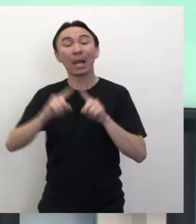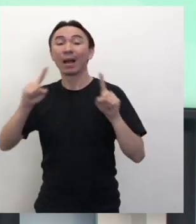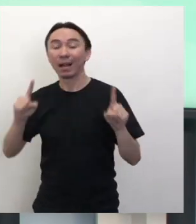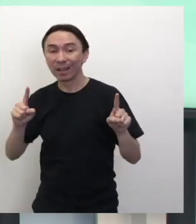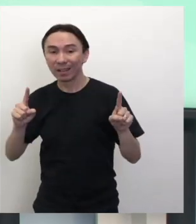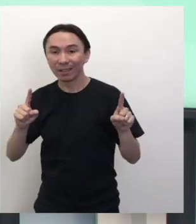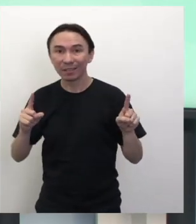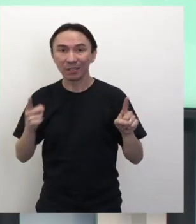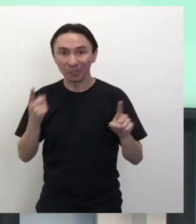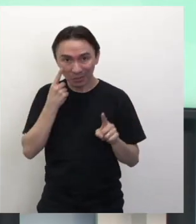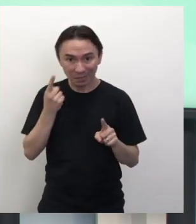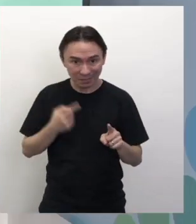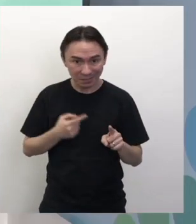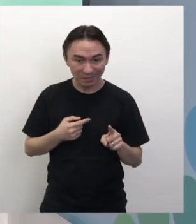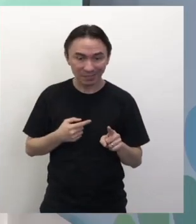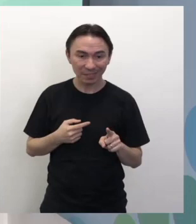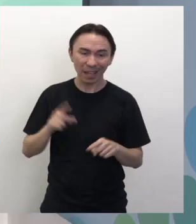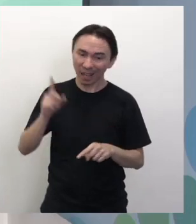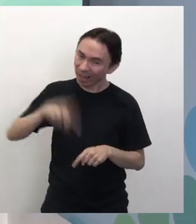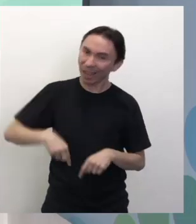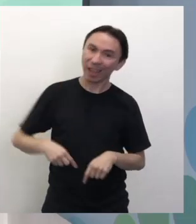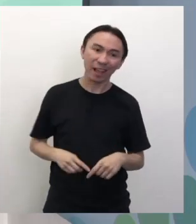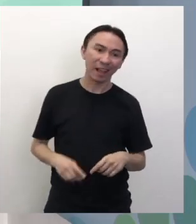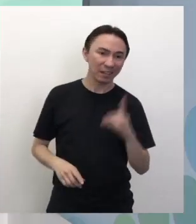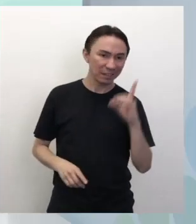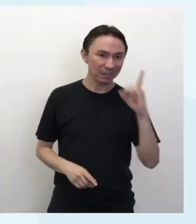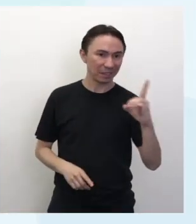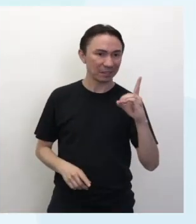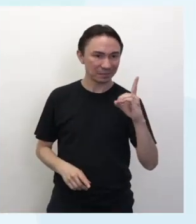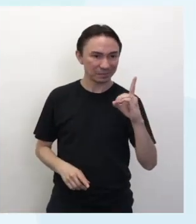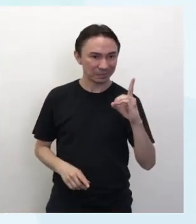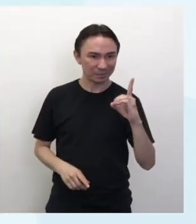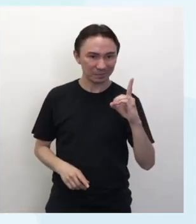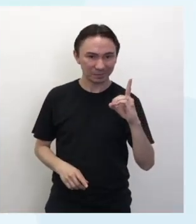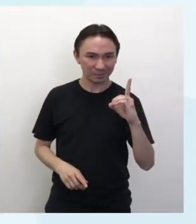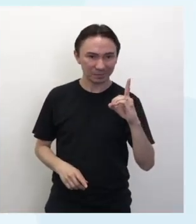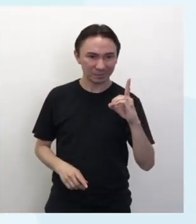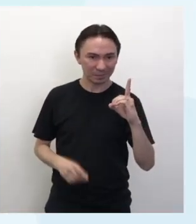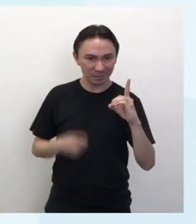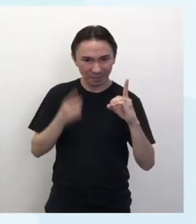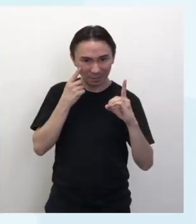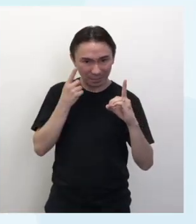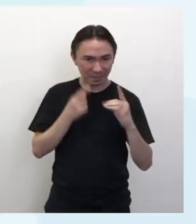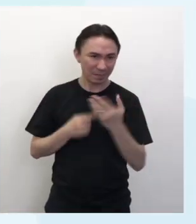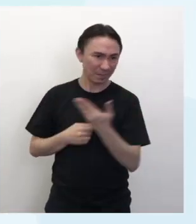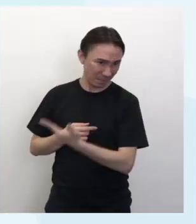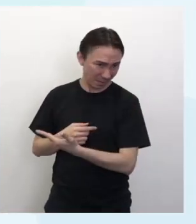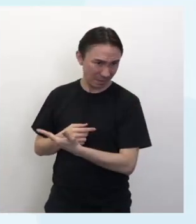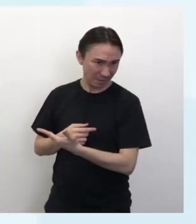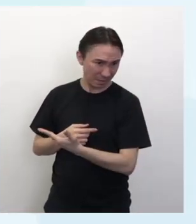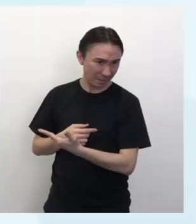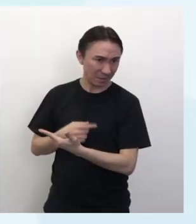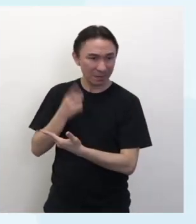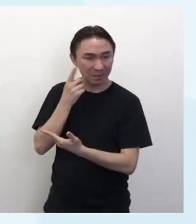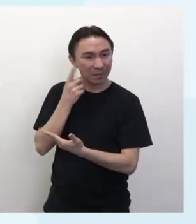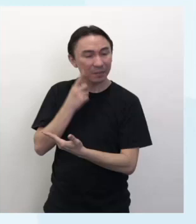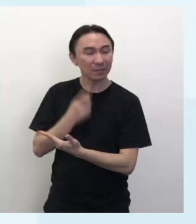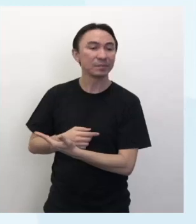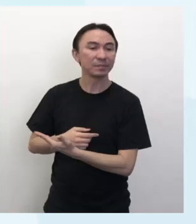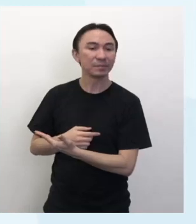foi totalmente oposta. Então, é essa, tá? Deixa eu só passar aqui e repete o que foi apresentado na oração anterior,